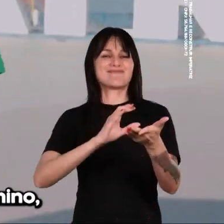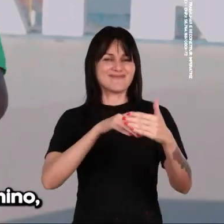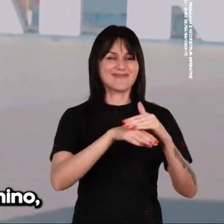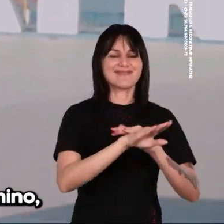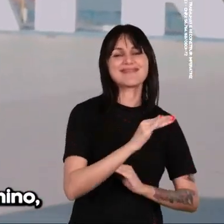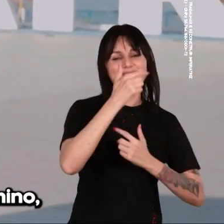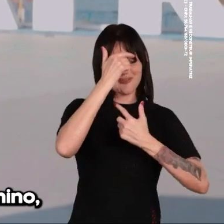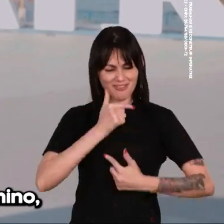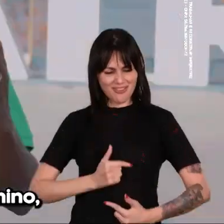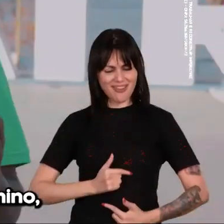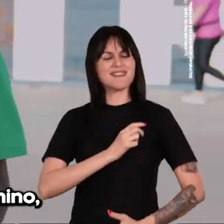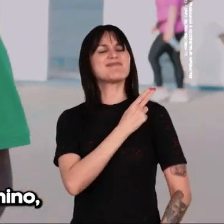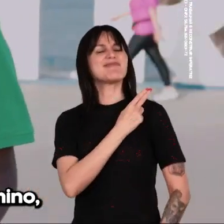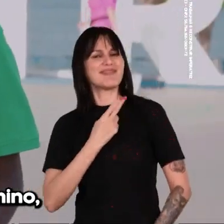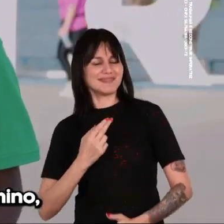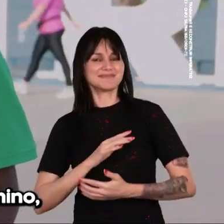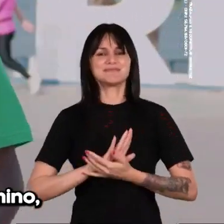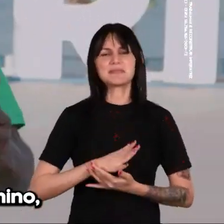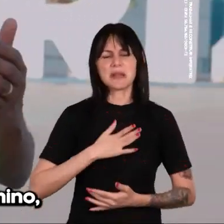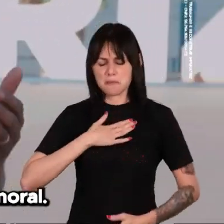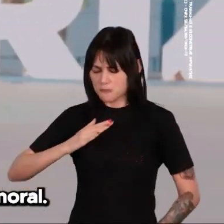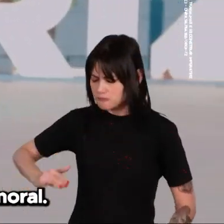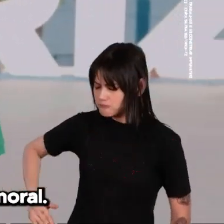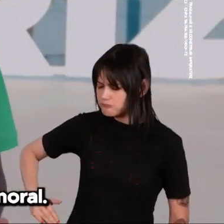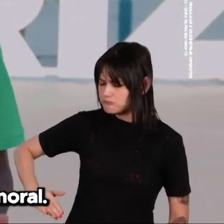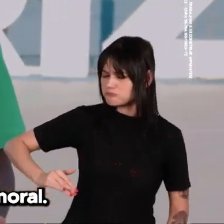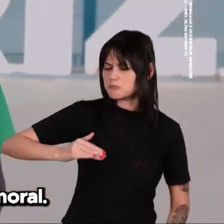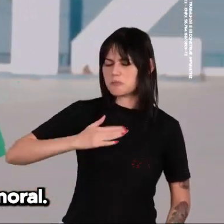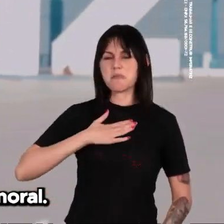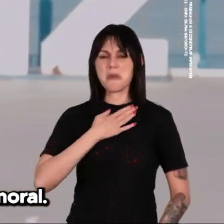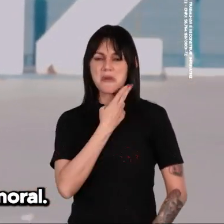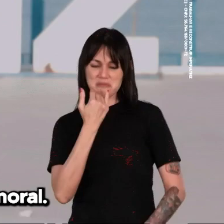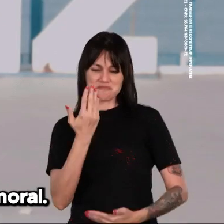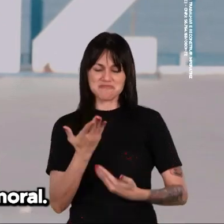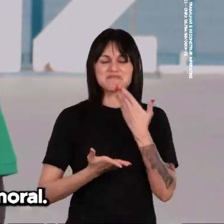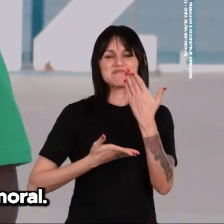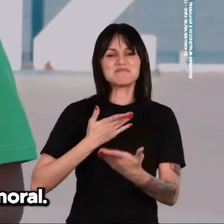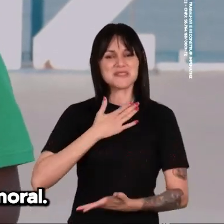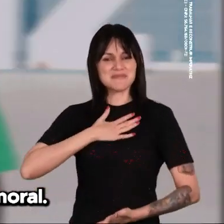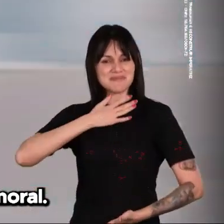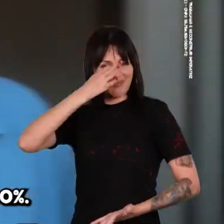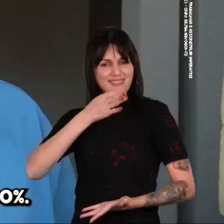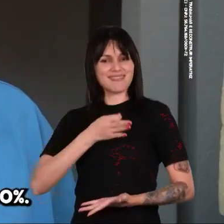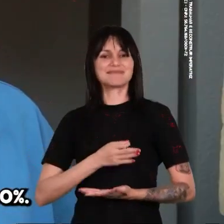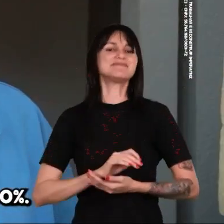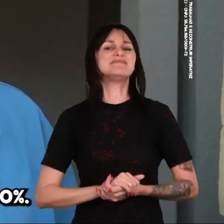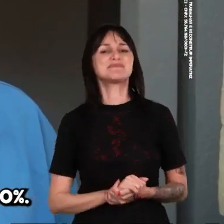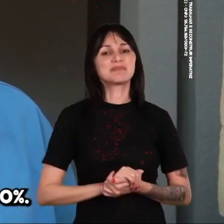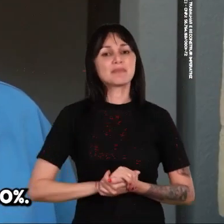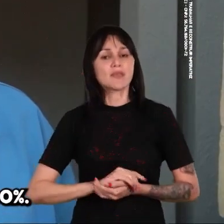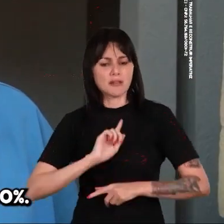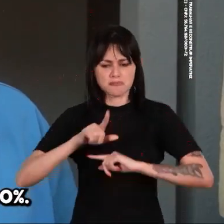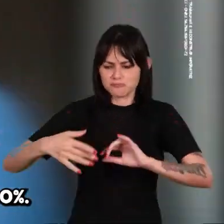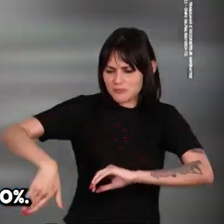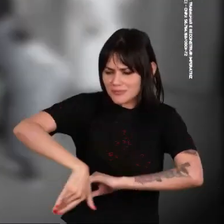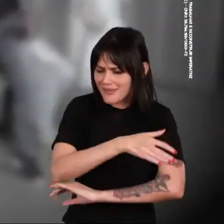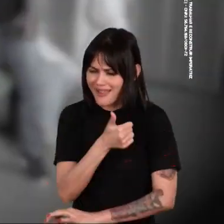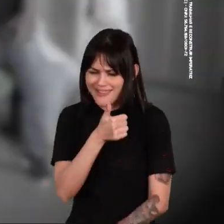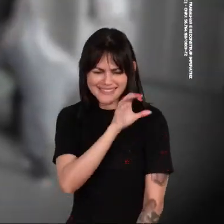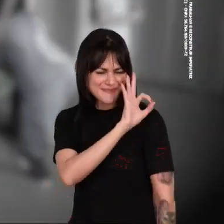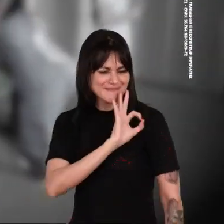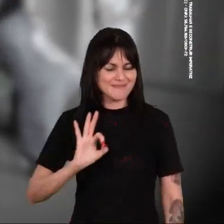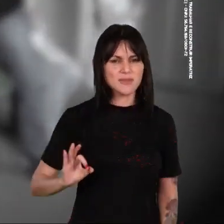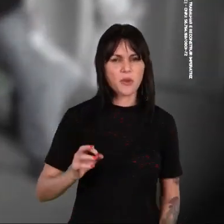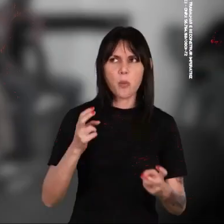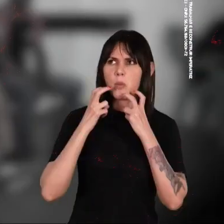Sou homem de palavra. Desde menino, zelo pelo meu nome e pela minha moral. Aqui depois o bloqueio ficou 100%. O